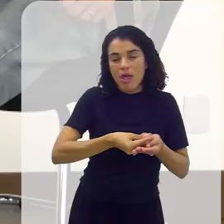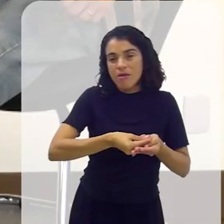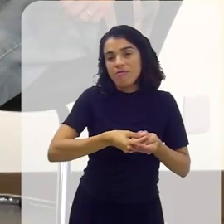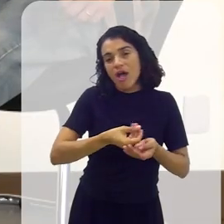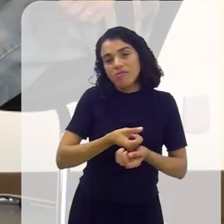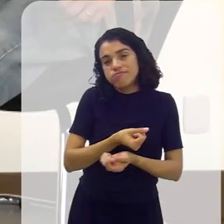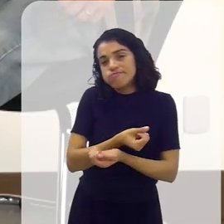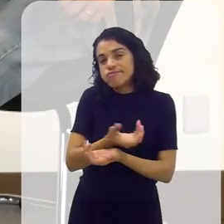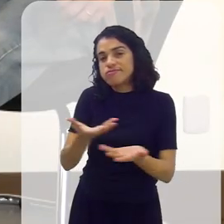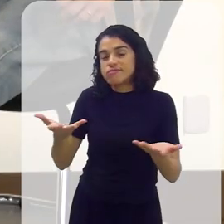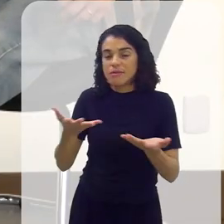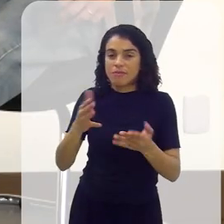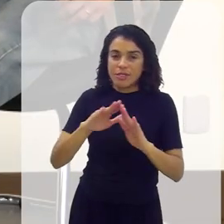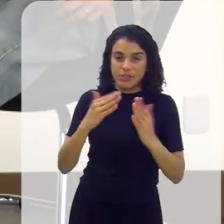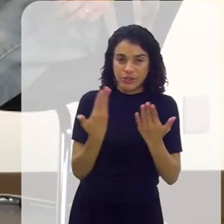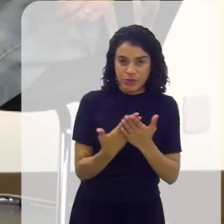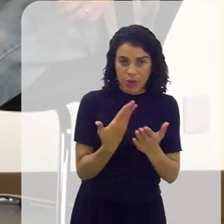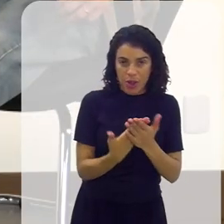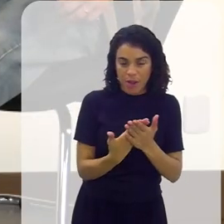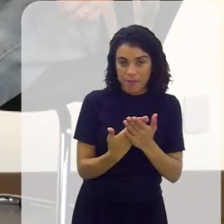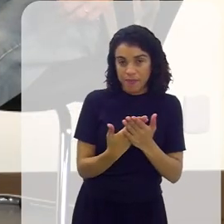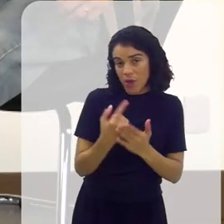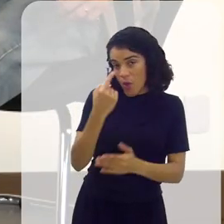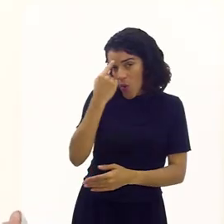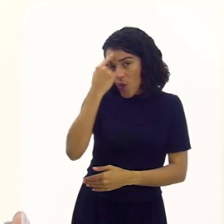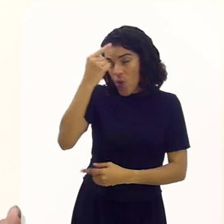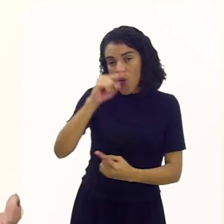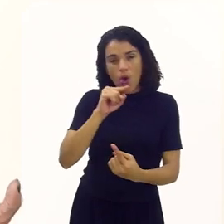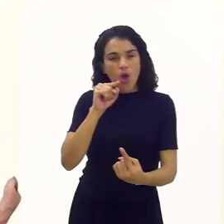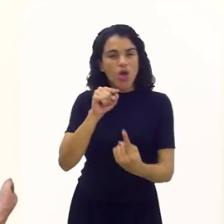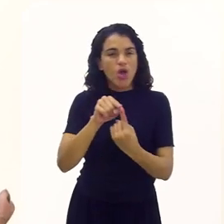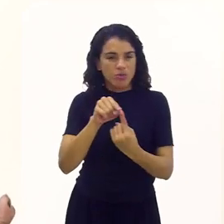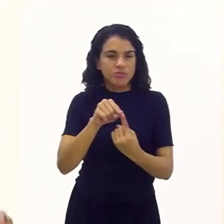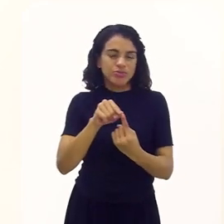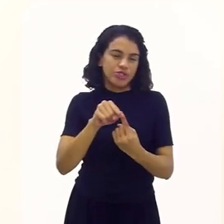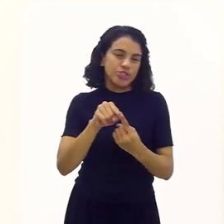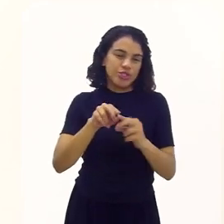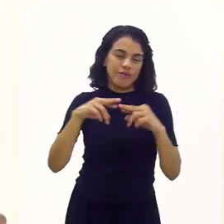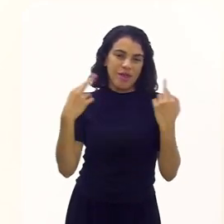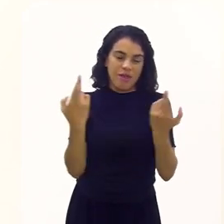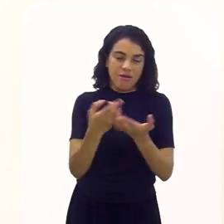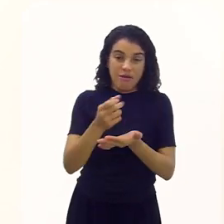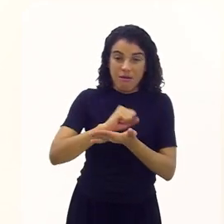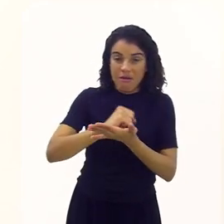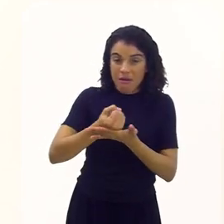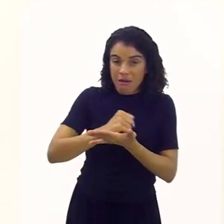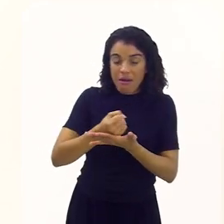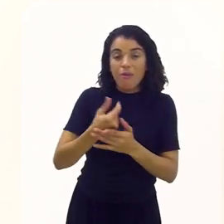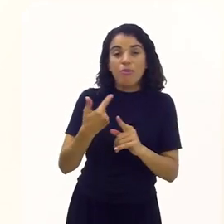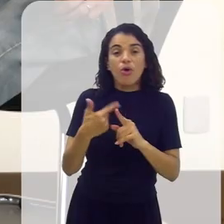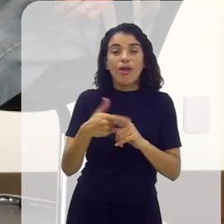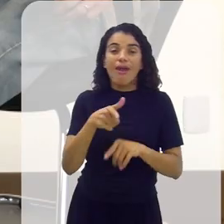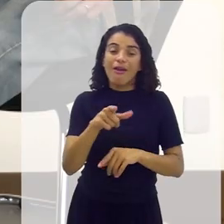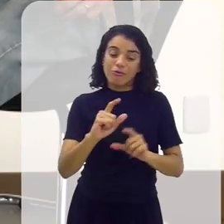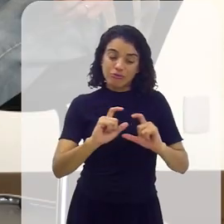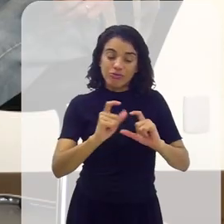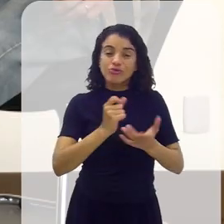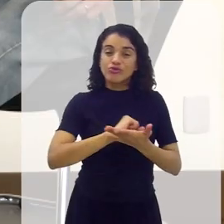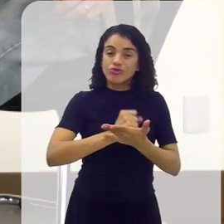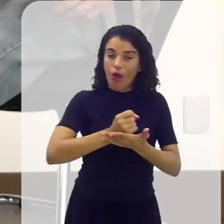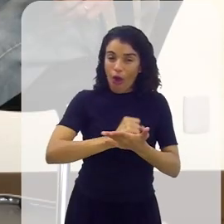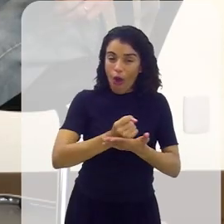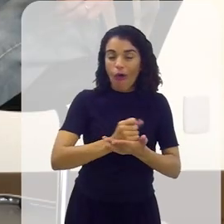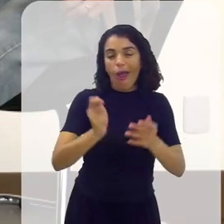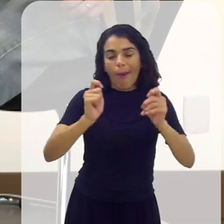Ótimo. Qual é a ideia do game jam? Eu acho que, através do conhecimento, você desconstrói qualquer